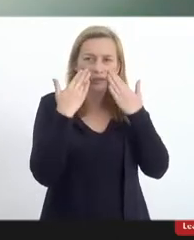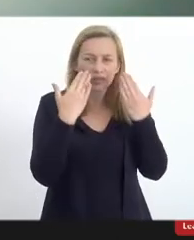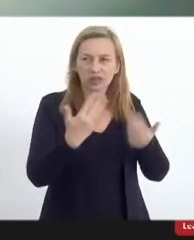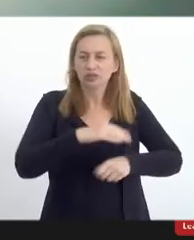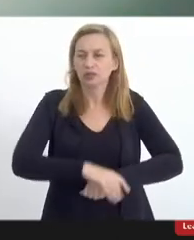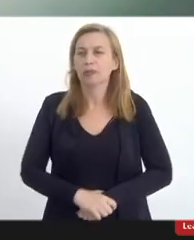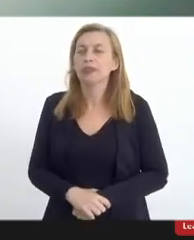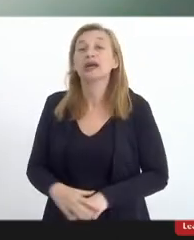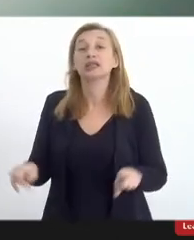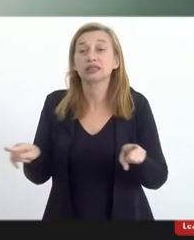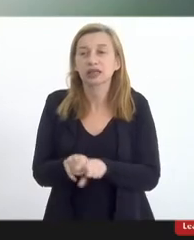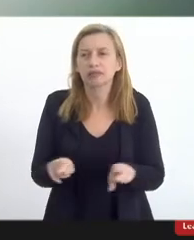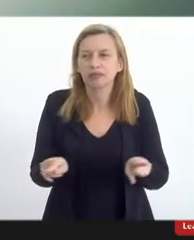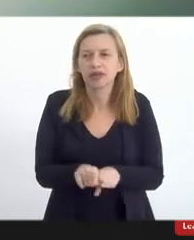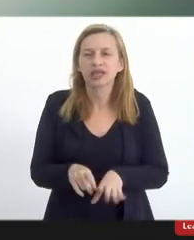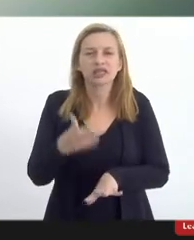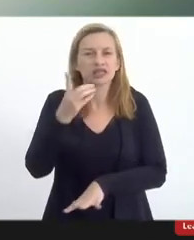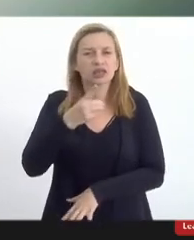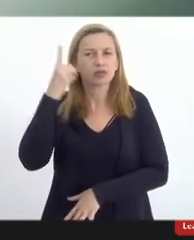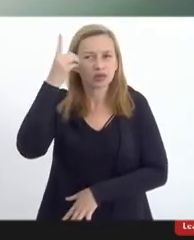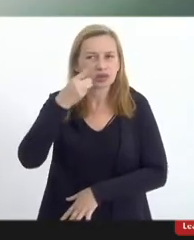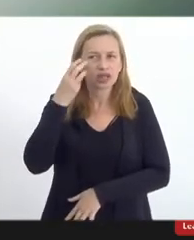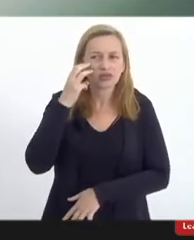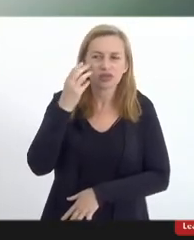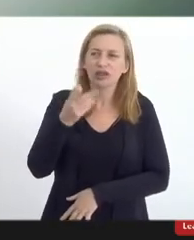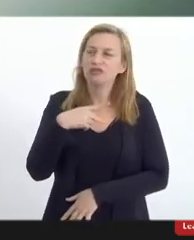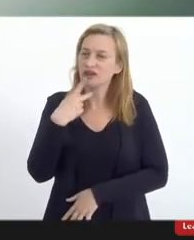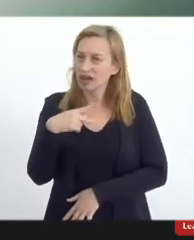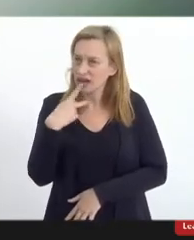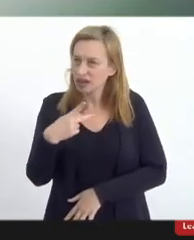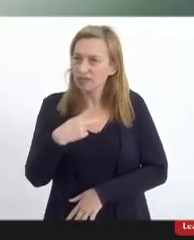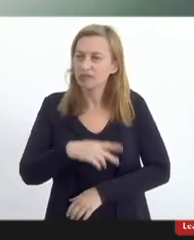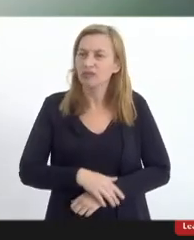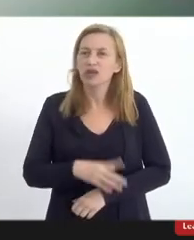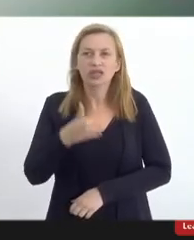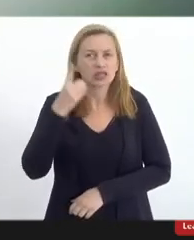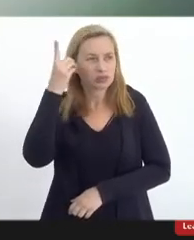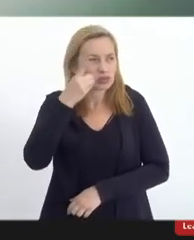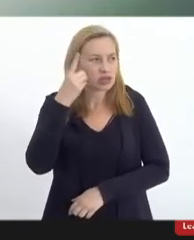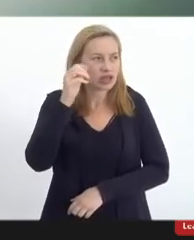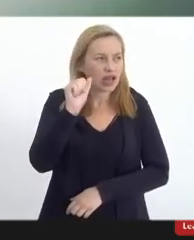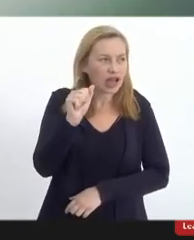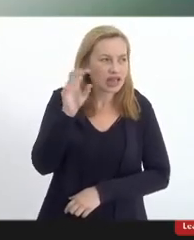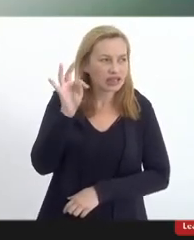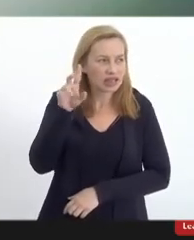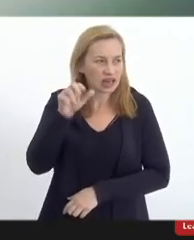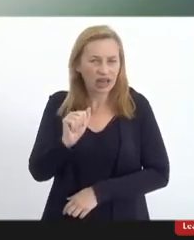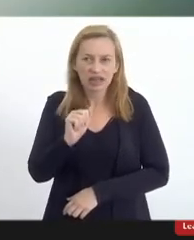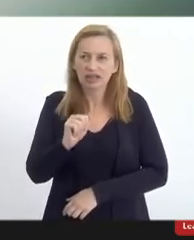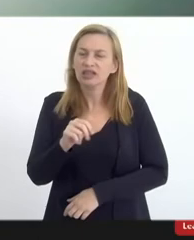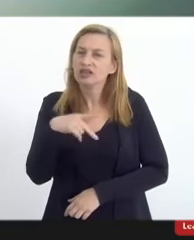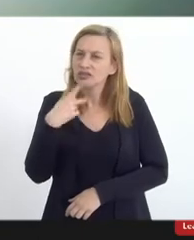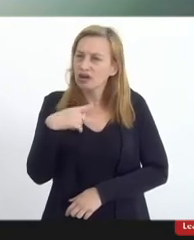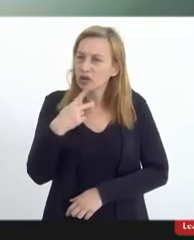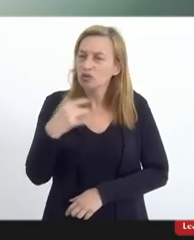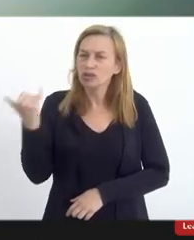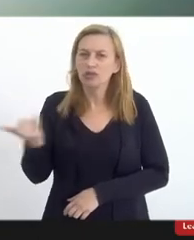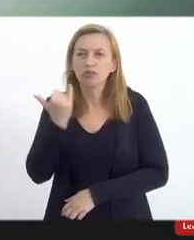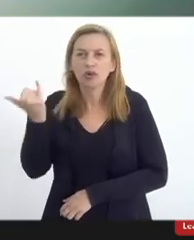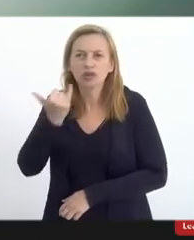e também né deputado Valdeck dizer que o deputado Atila Nunes ele falou da